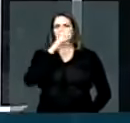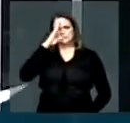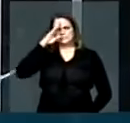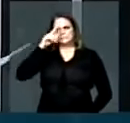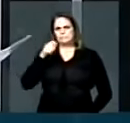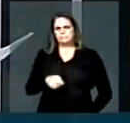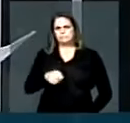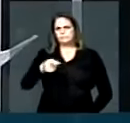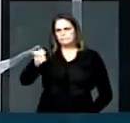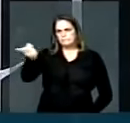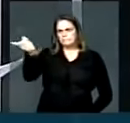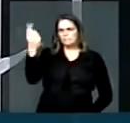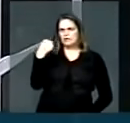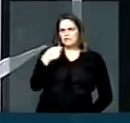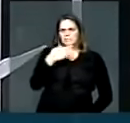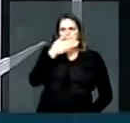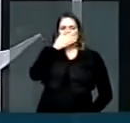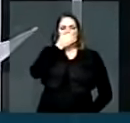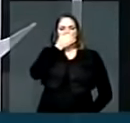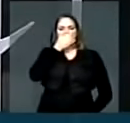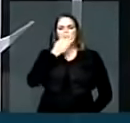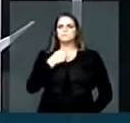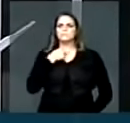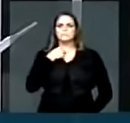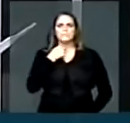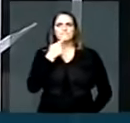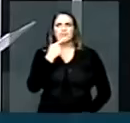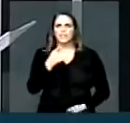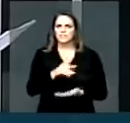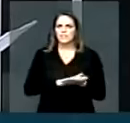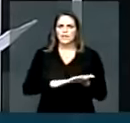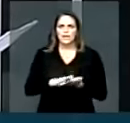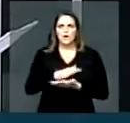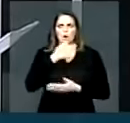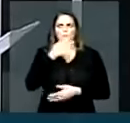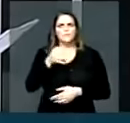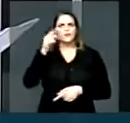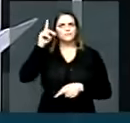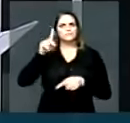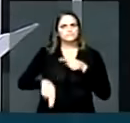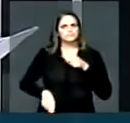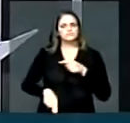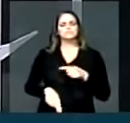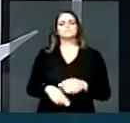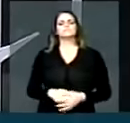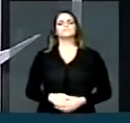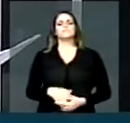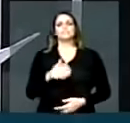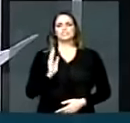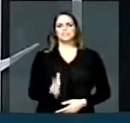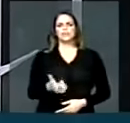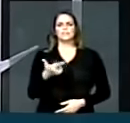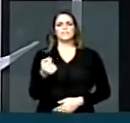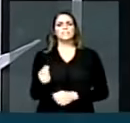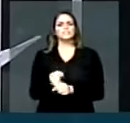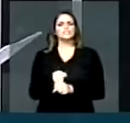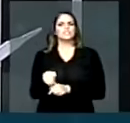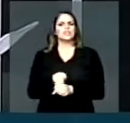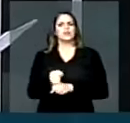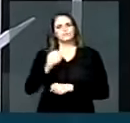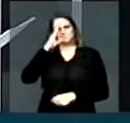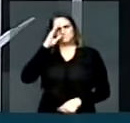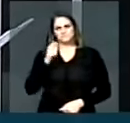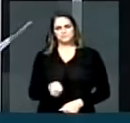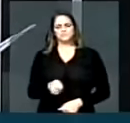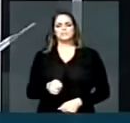e o povo não tinha nem vez e nem voz. Chegávamos a 20 anos de ditadura militar e, após